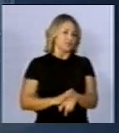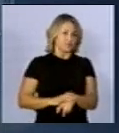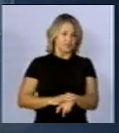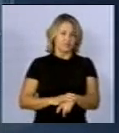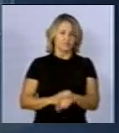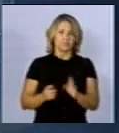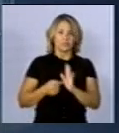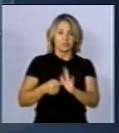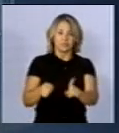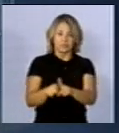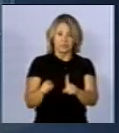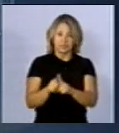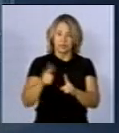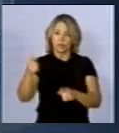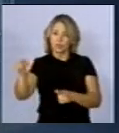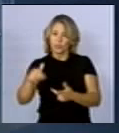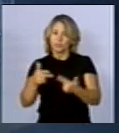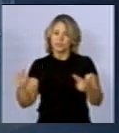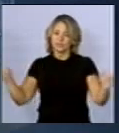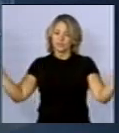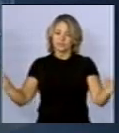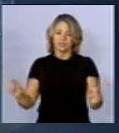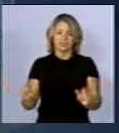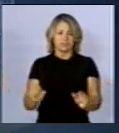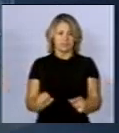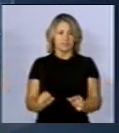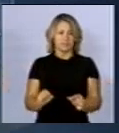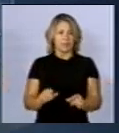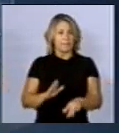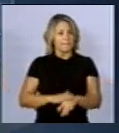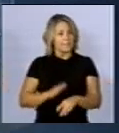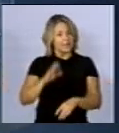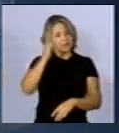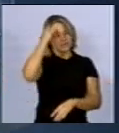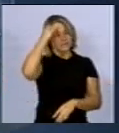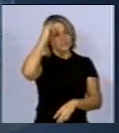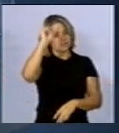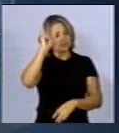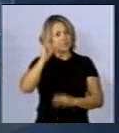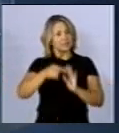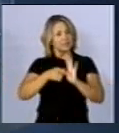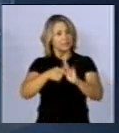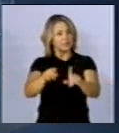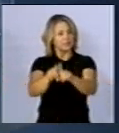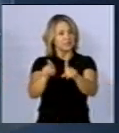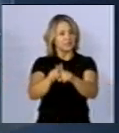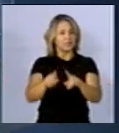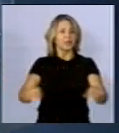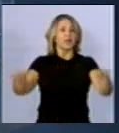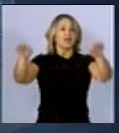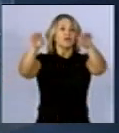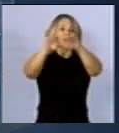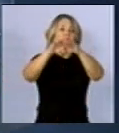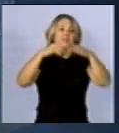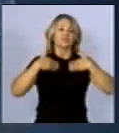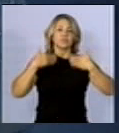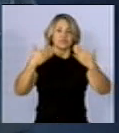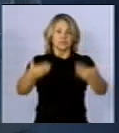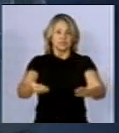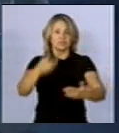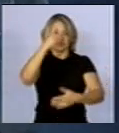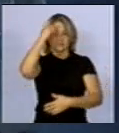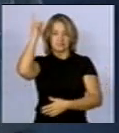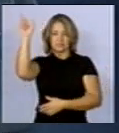se aplica, agora, novamente, um outro fator de redução, mais precaução, e se identifica, então, o limite para a exposição de todo o público.